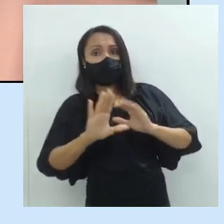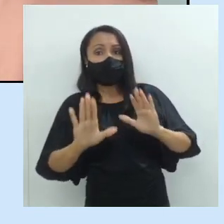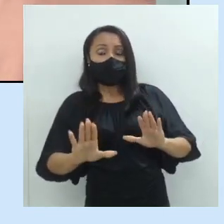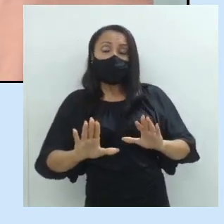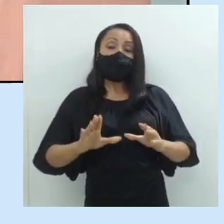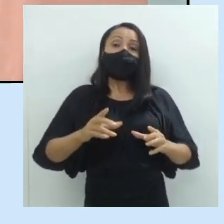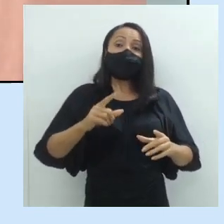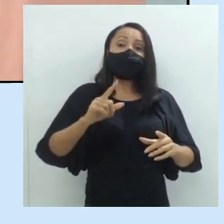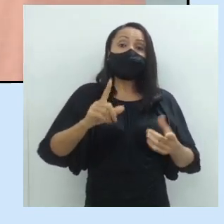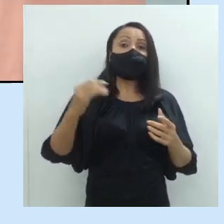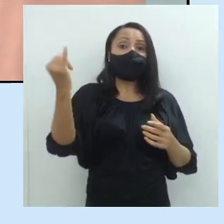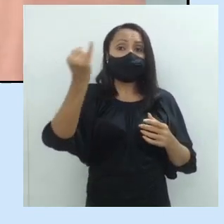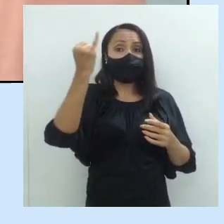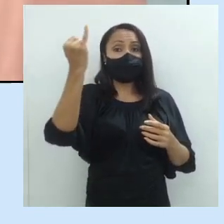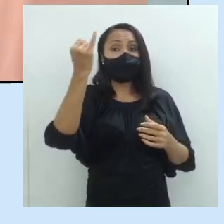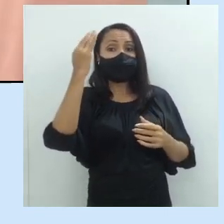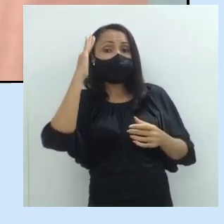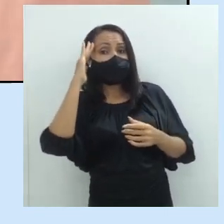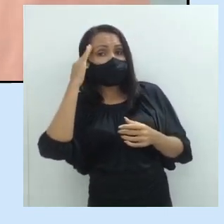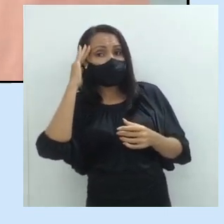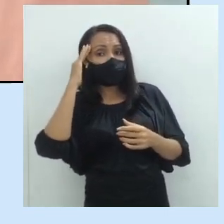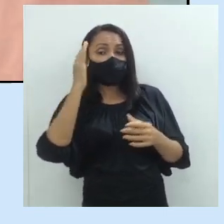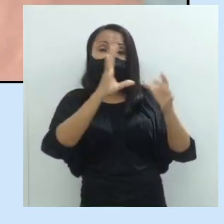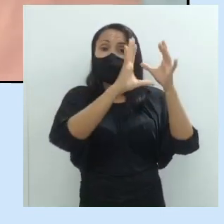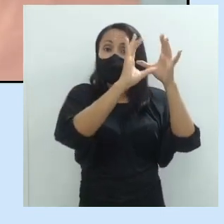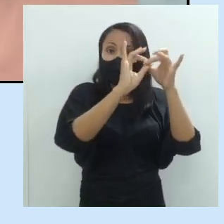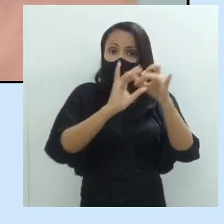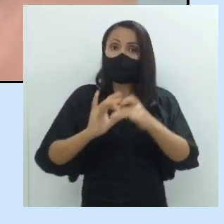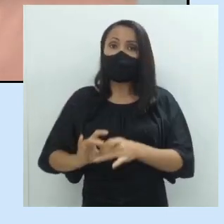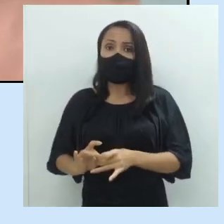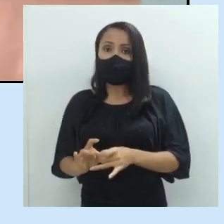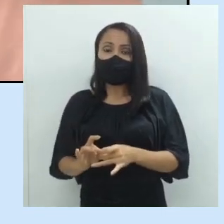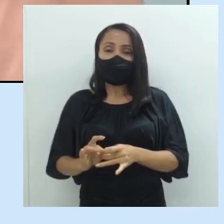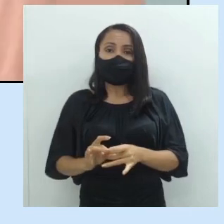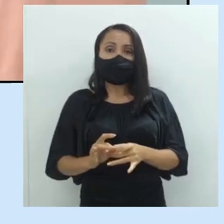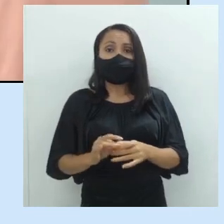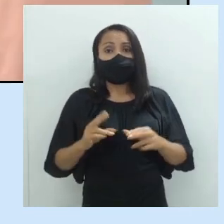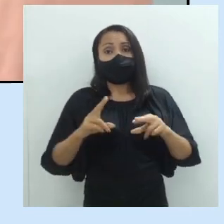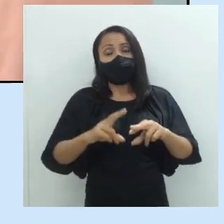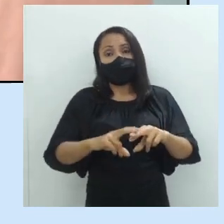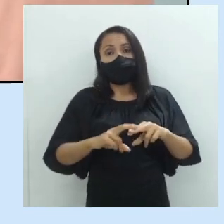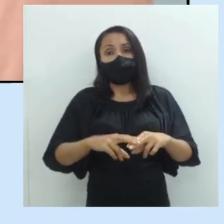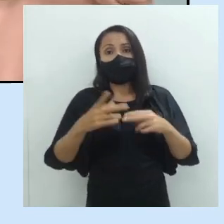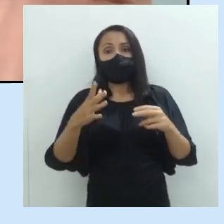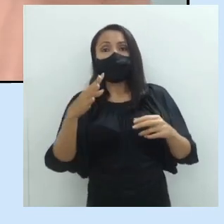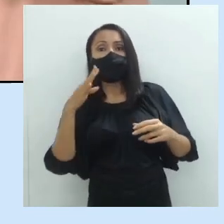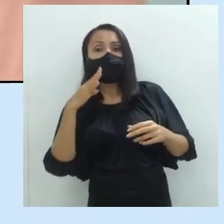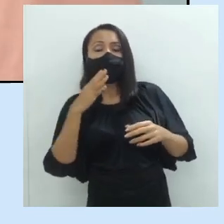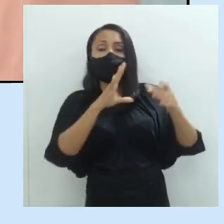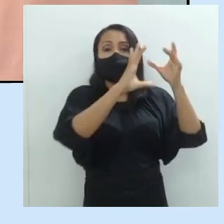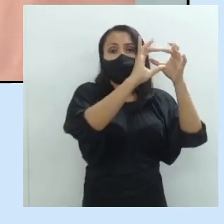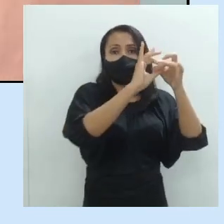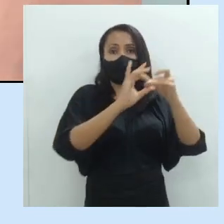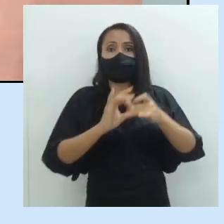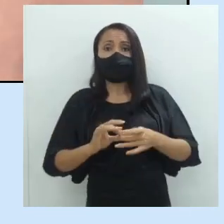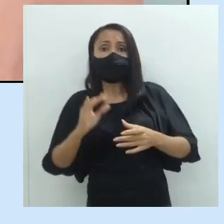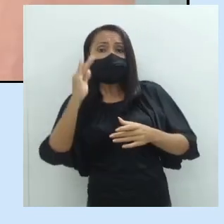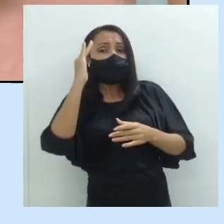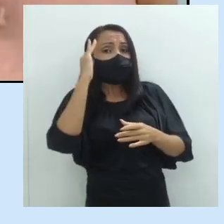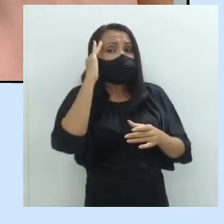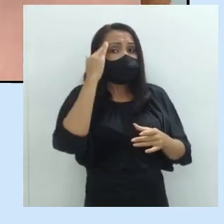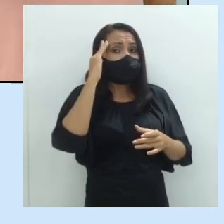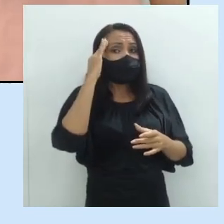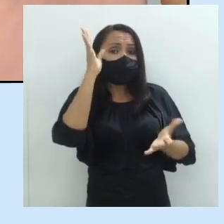importante entender. O subentendido é o contexto. É por isso que devemos conhecer o contexto para entender